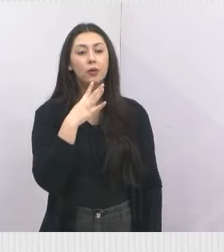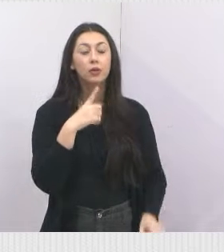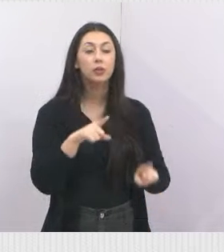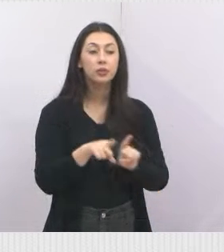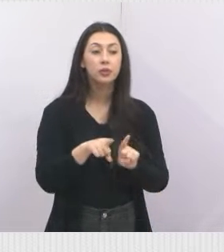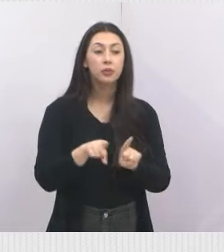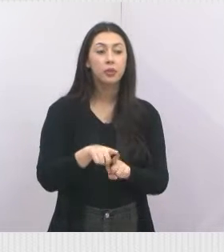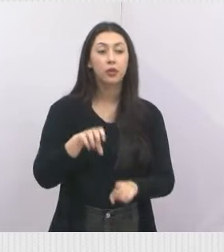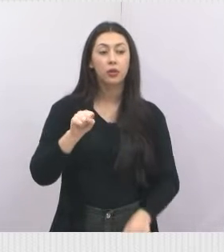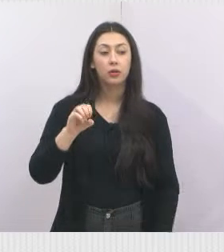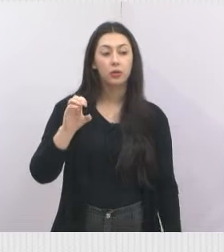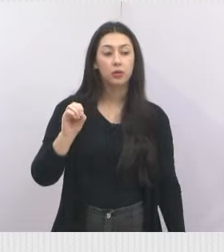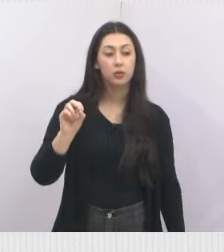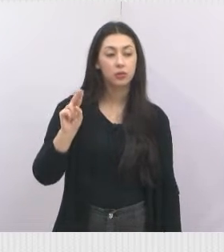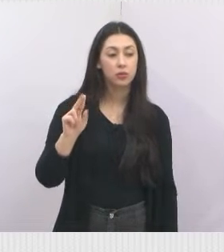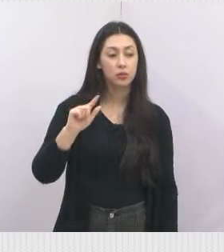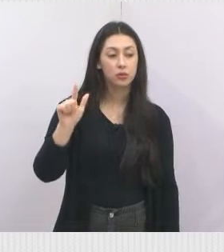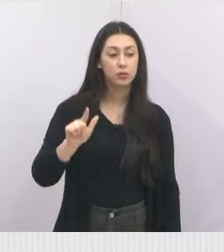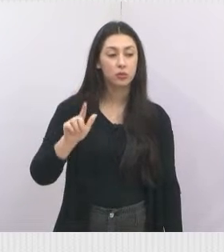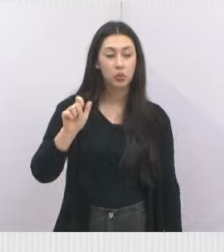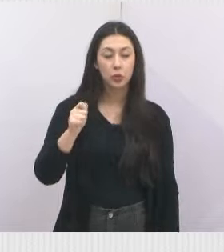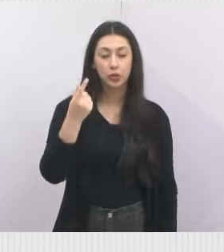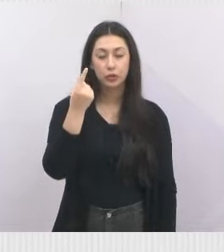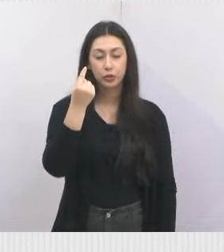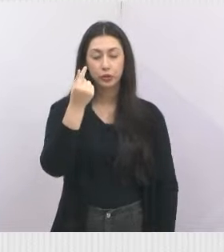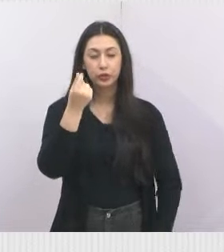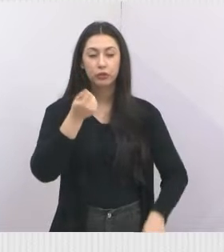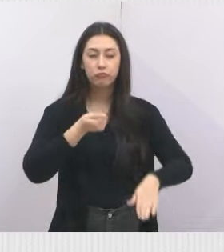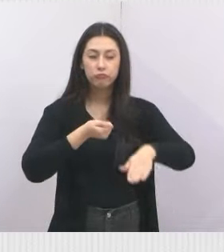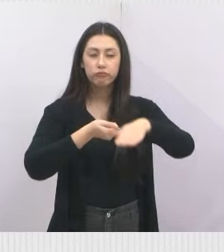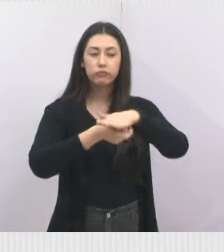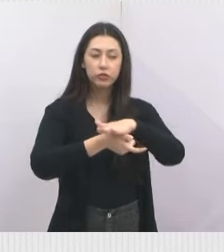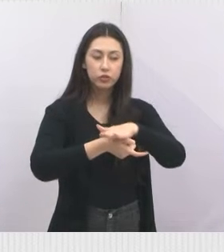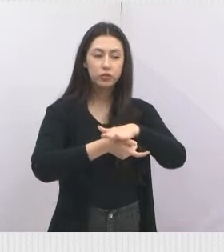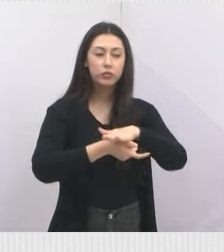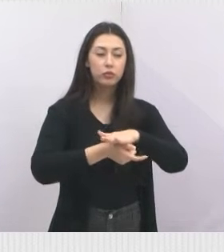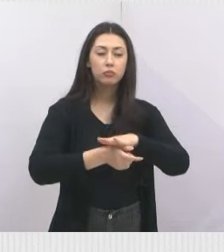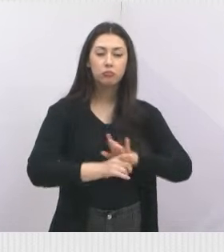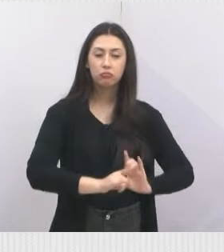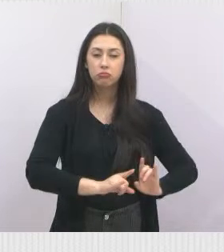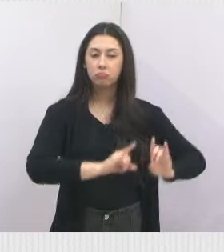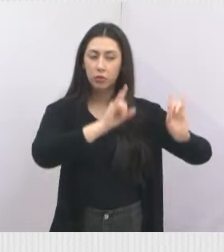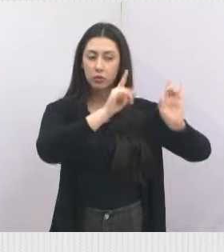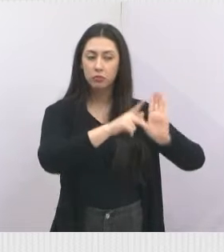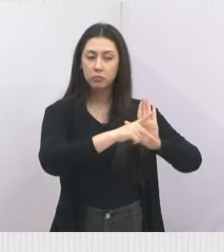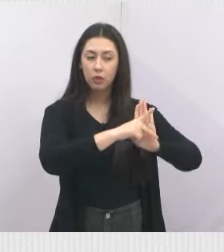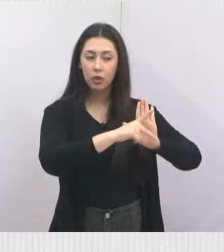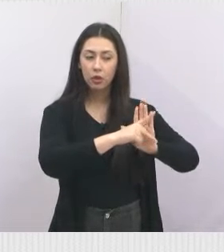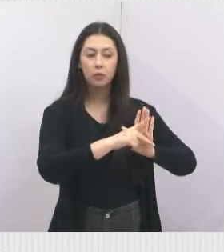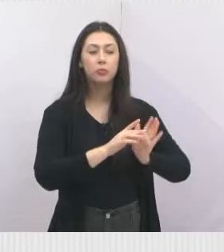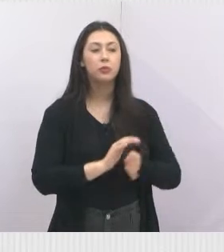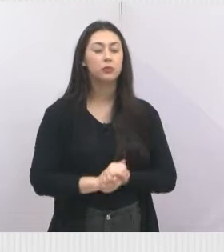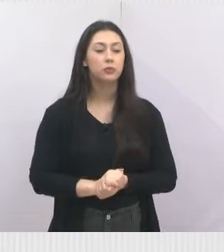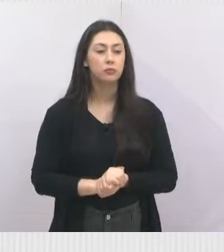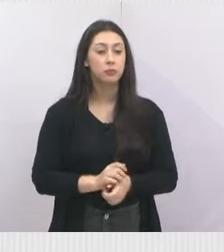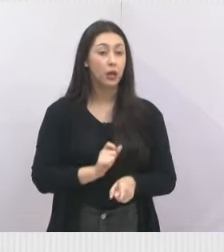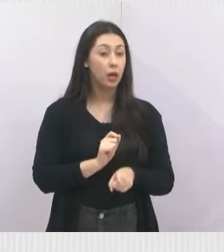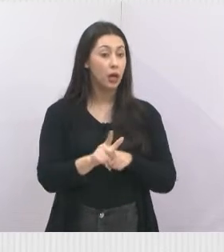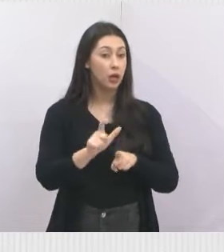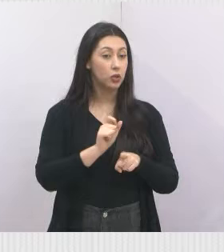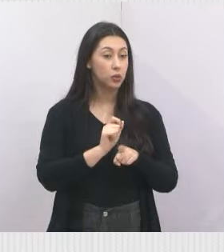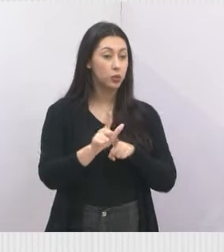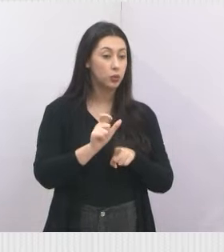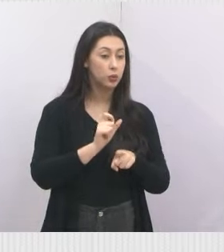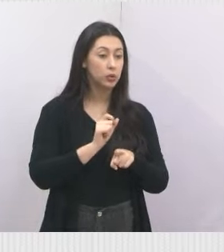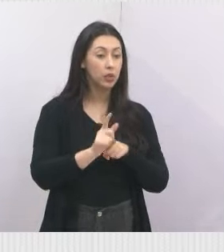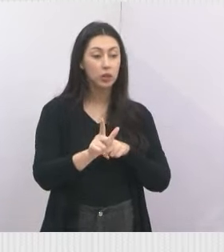é um grande investidor, né? Investiu ali naquele prédio, que é o prédio próprio dele, onde ele está alugando